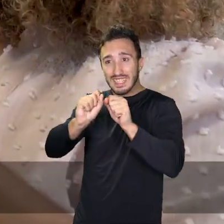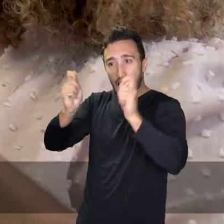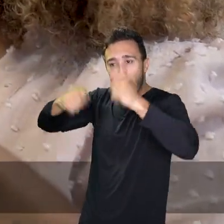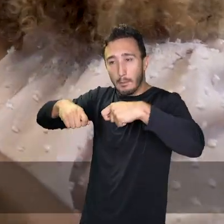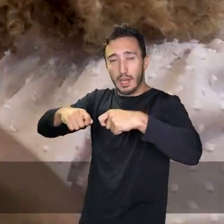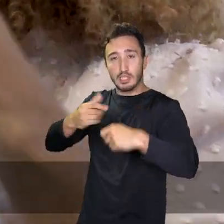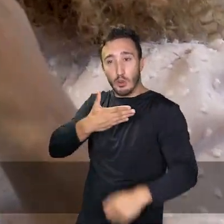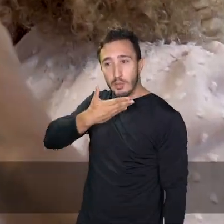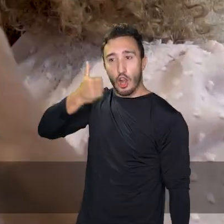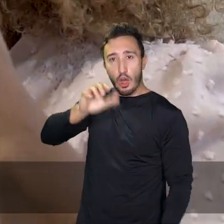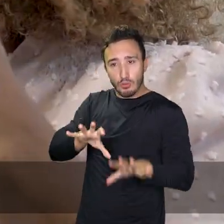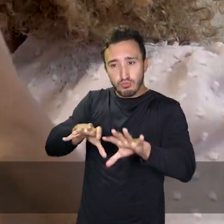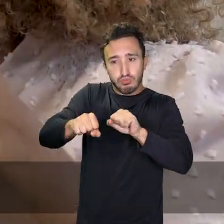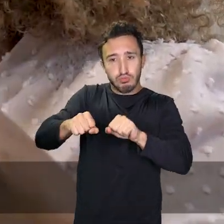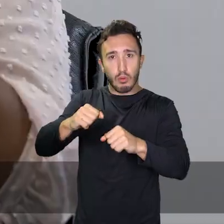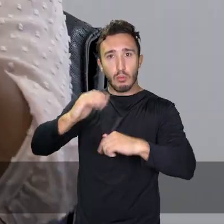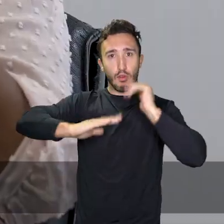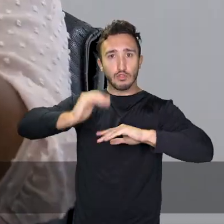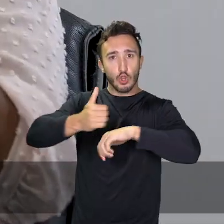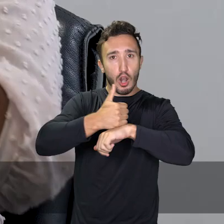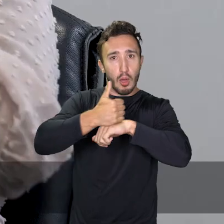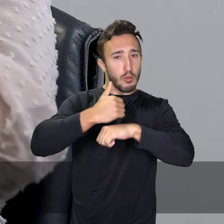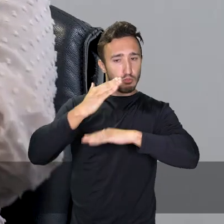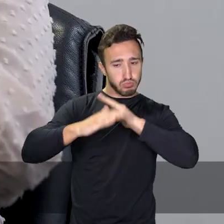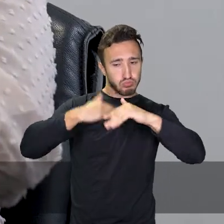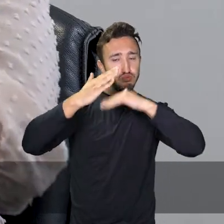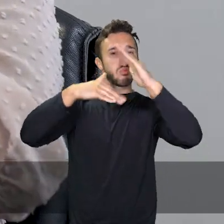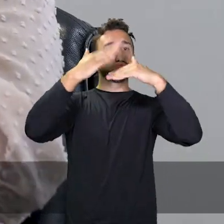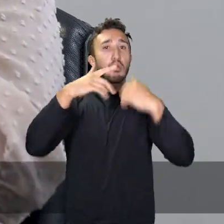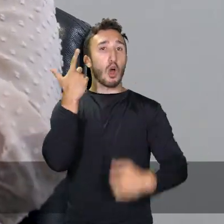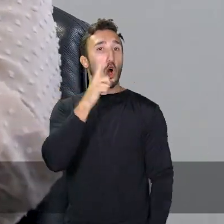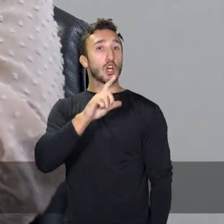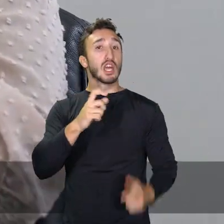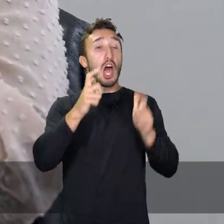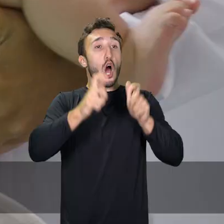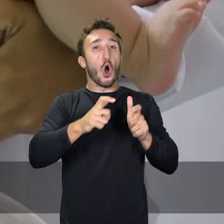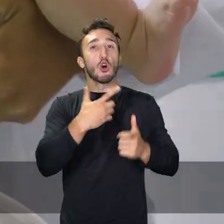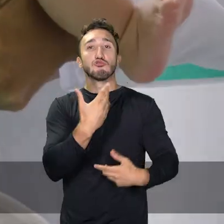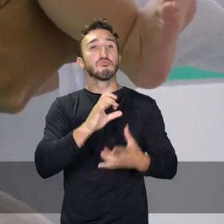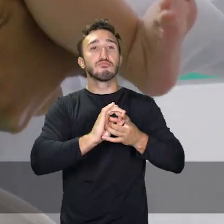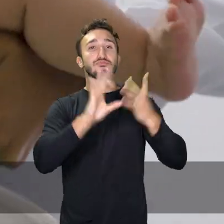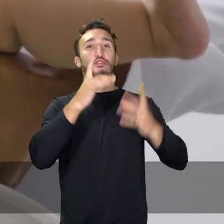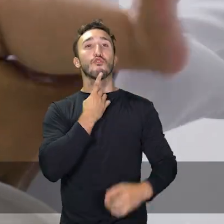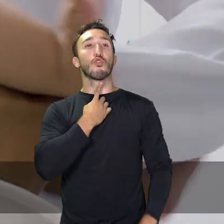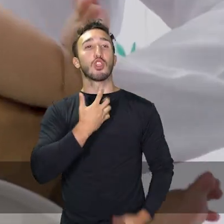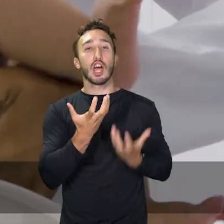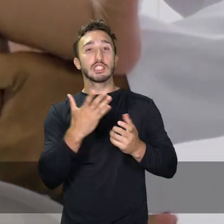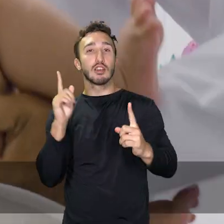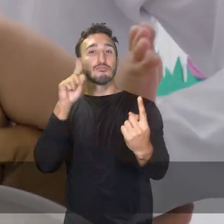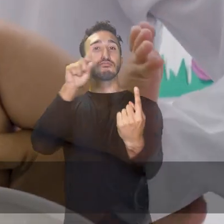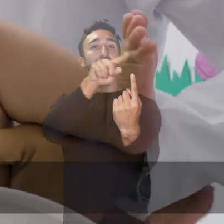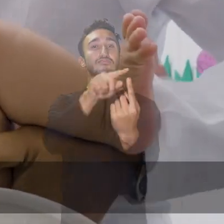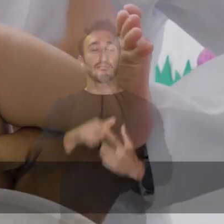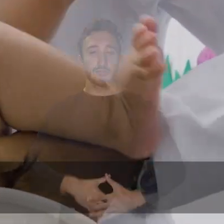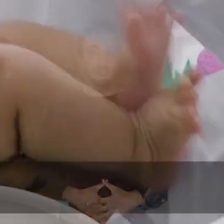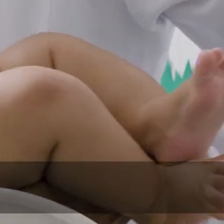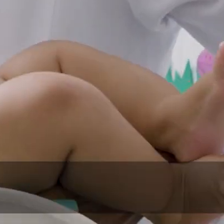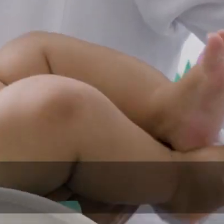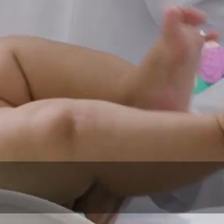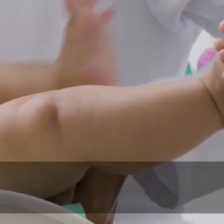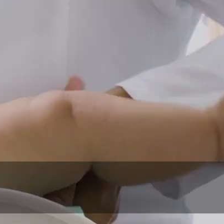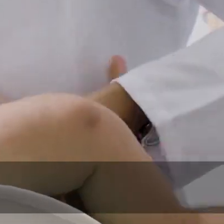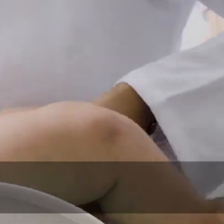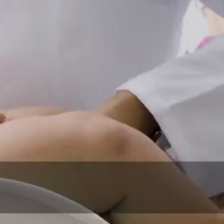ter a oportunidade de ser capacitada para isso, de se melhorar profissionalmente para chegar onde ela quiser chegar.